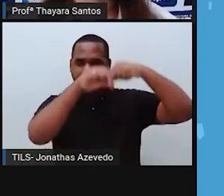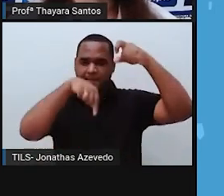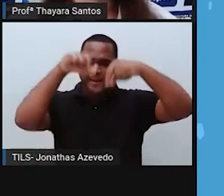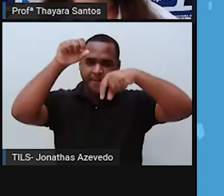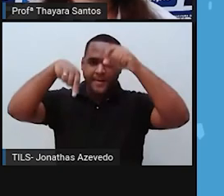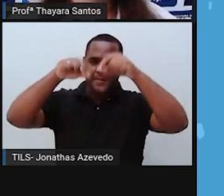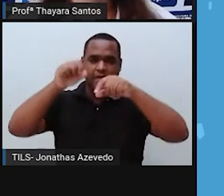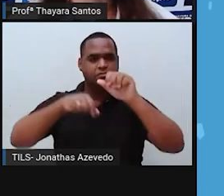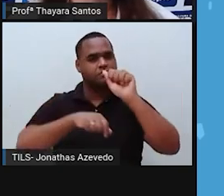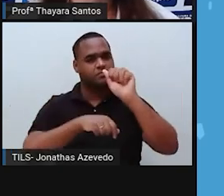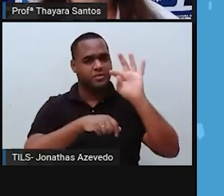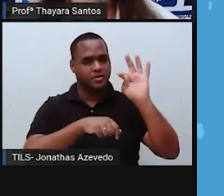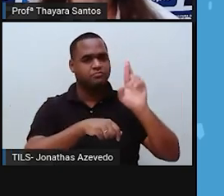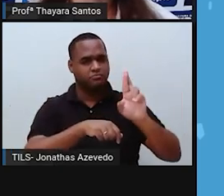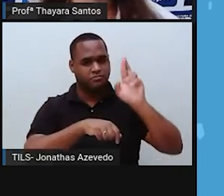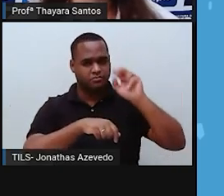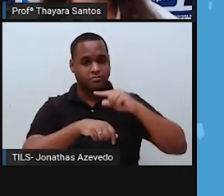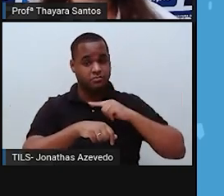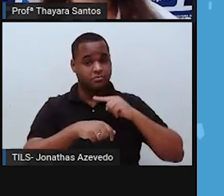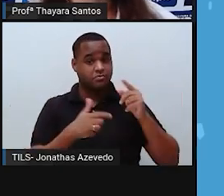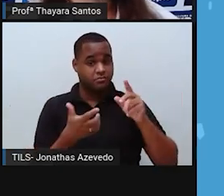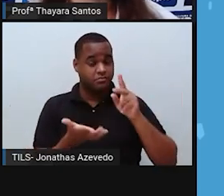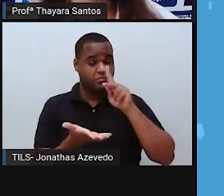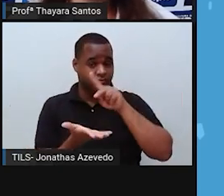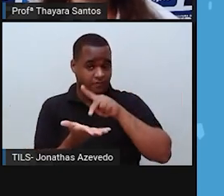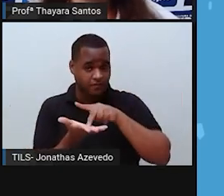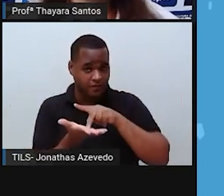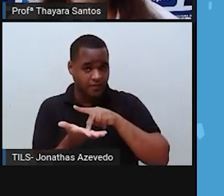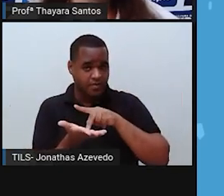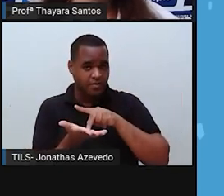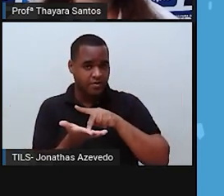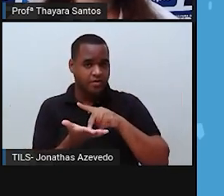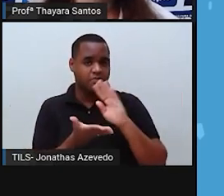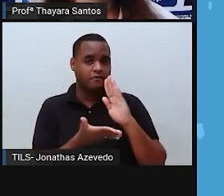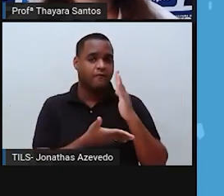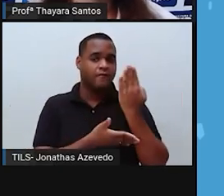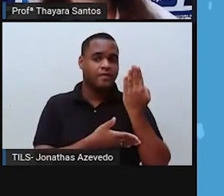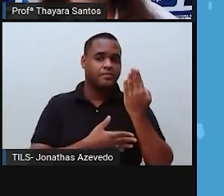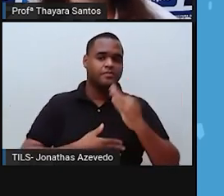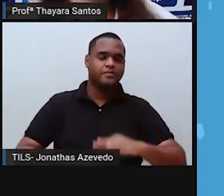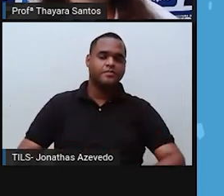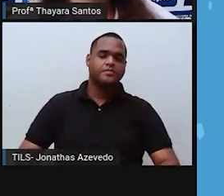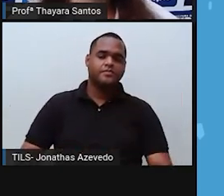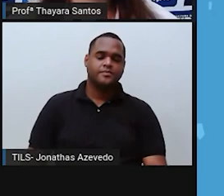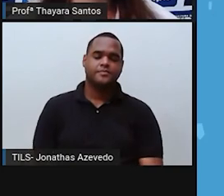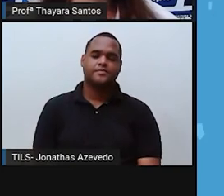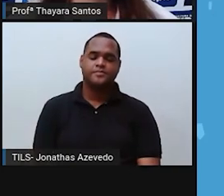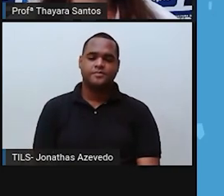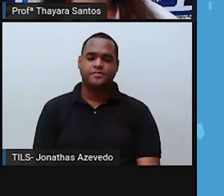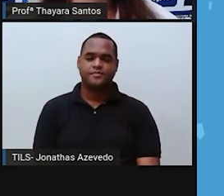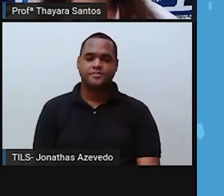funções da atmosfera. Essa afirmação é verdadeira ou falsa?